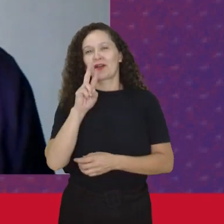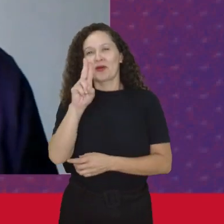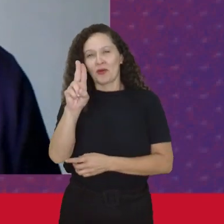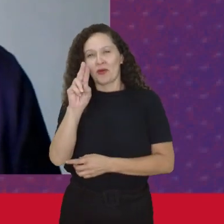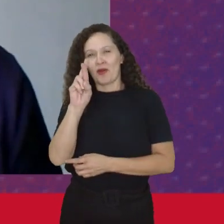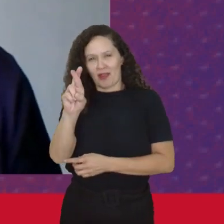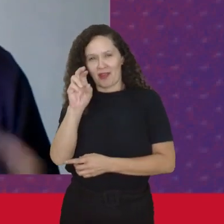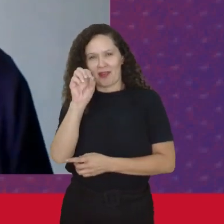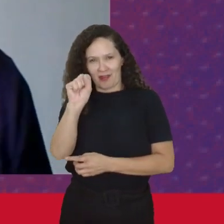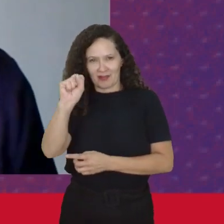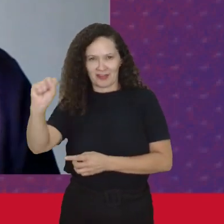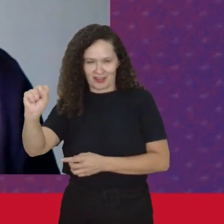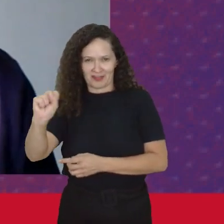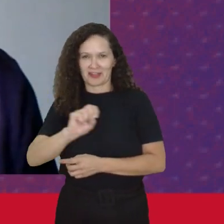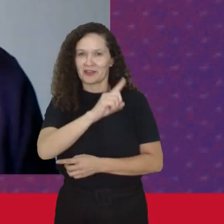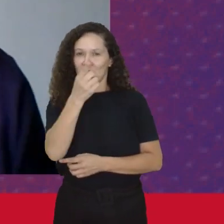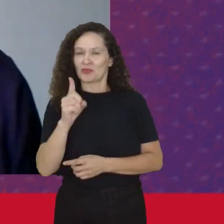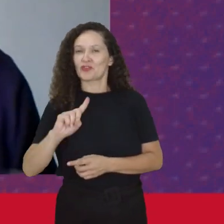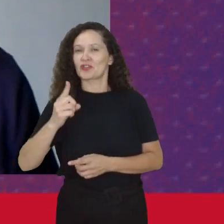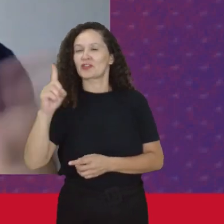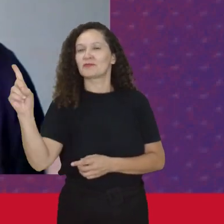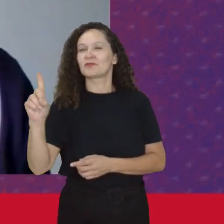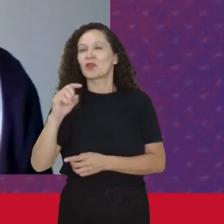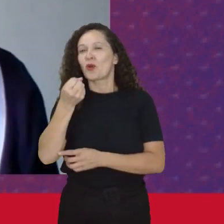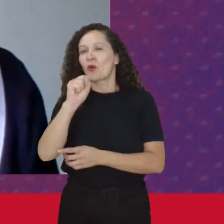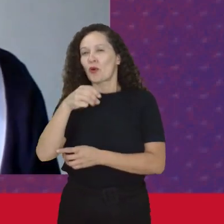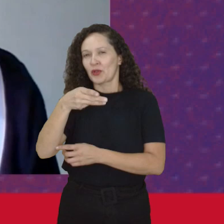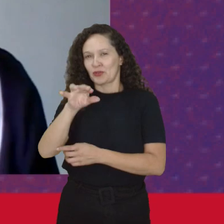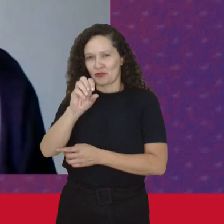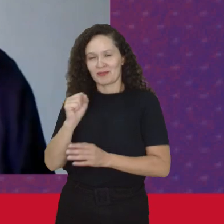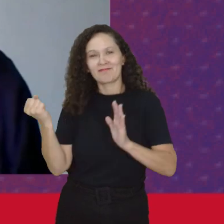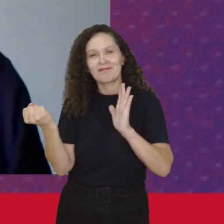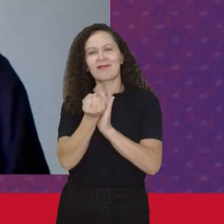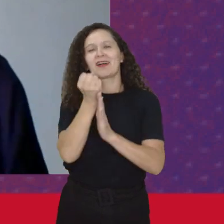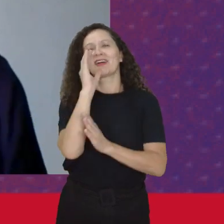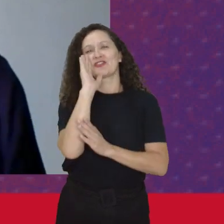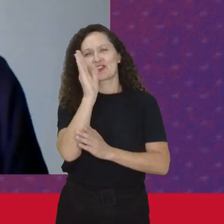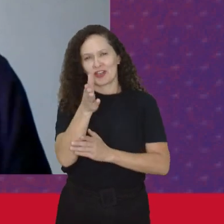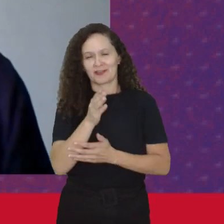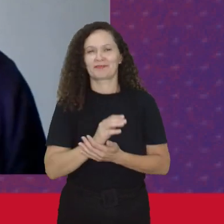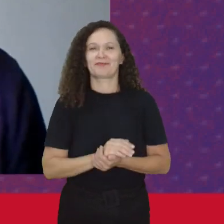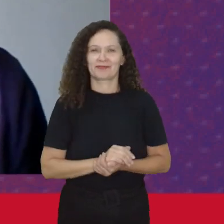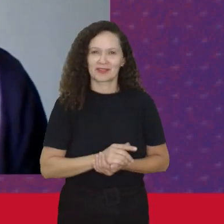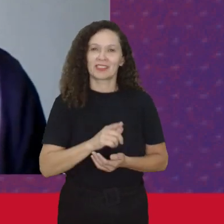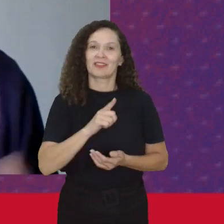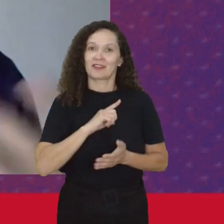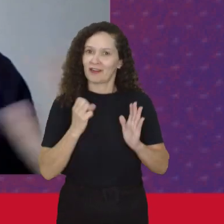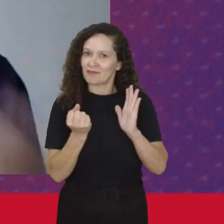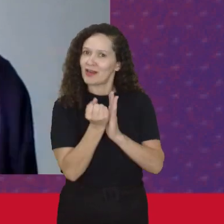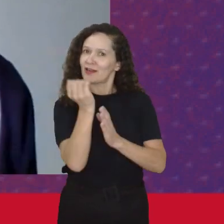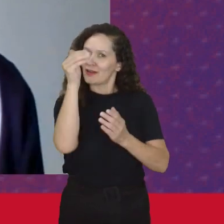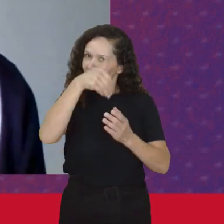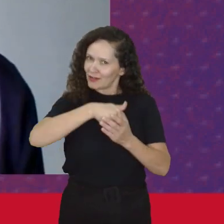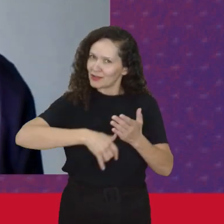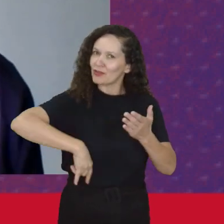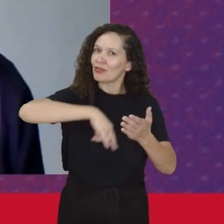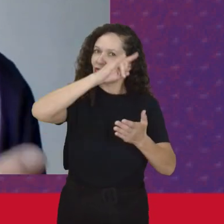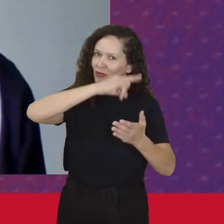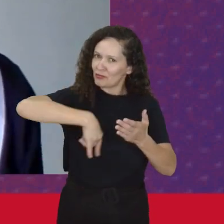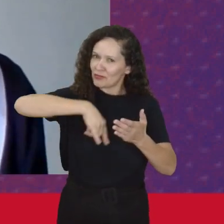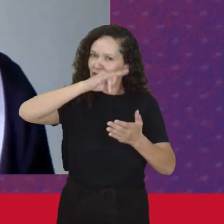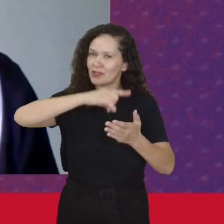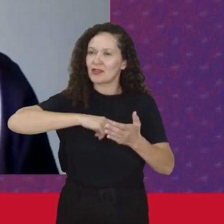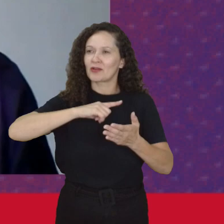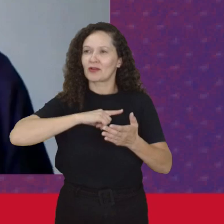Então assim Oito de março Isso está registrado Em algumas falas A gente tem Registro das falas Da